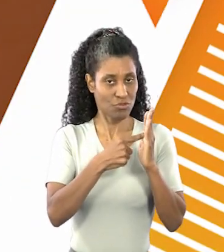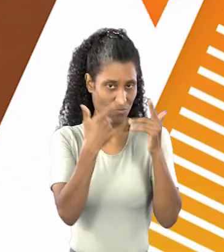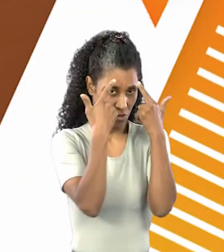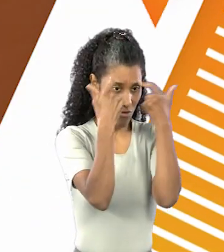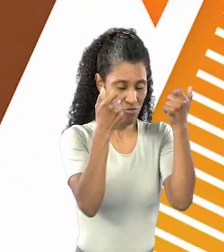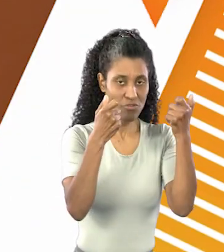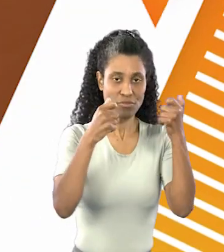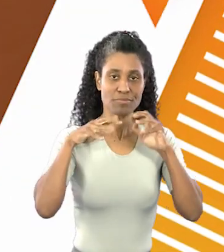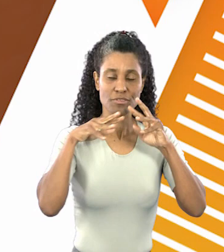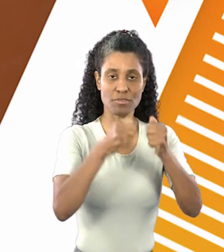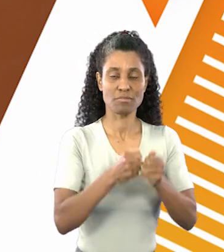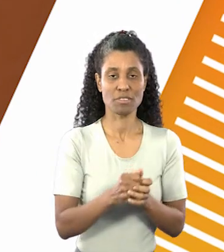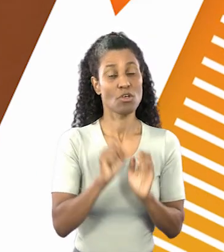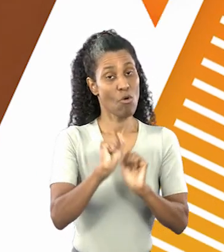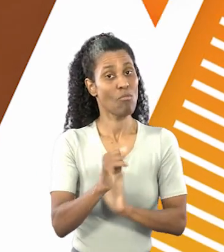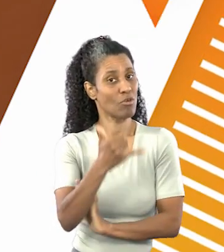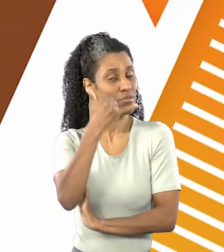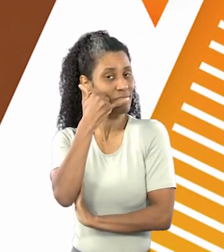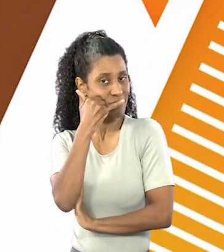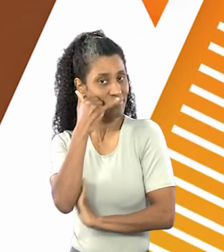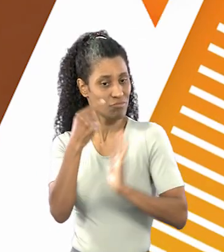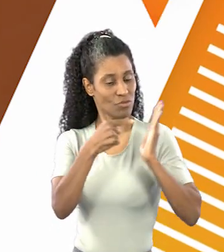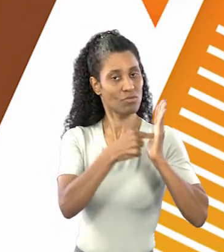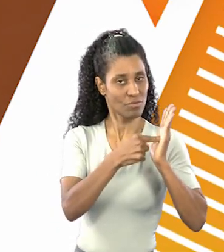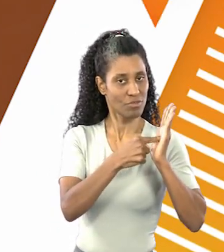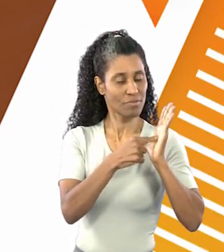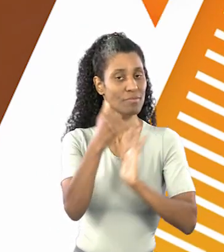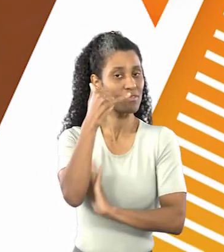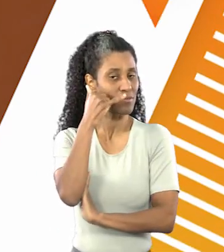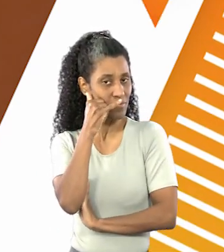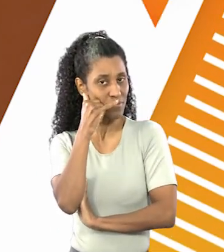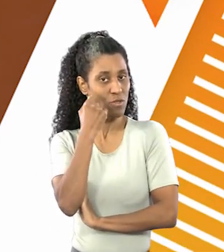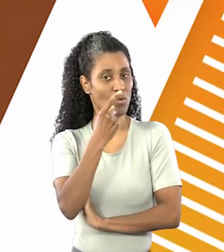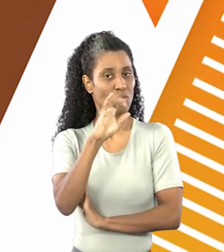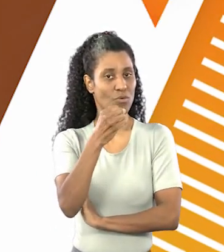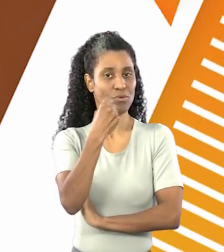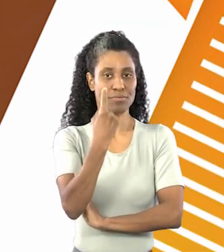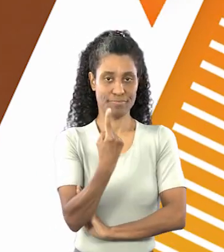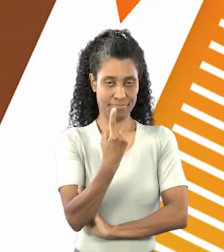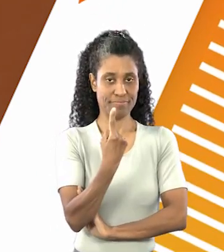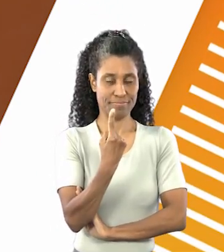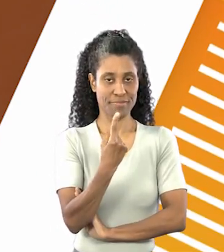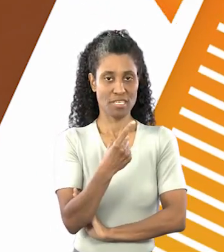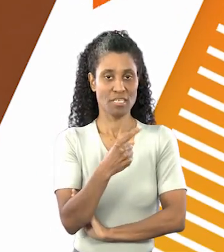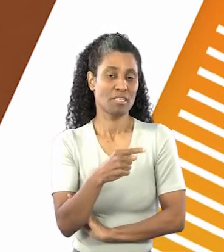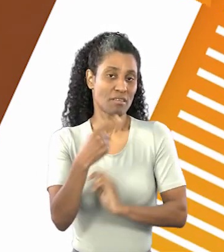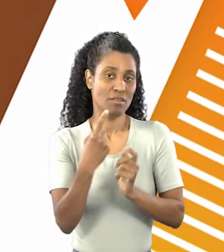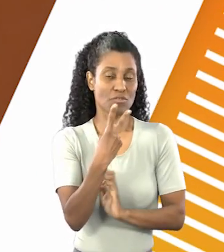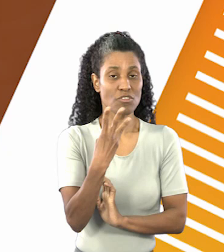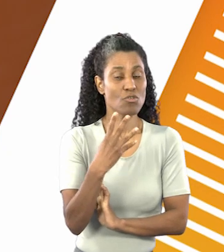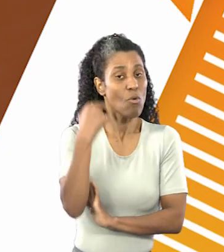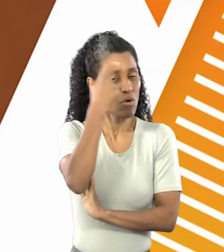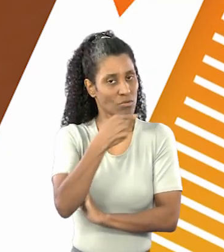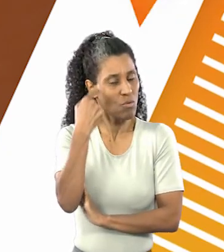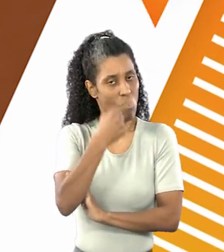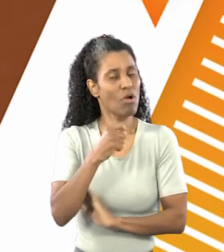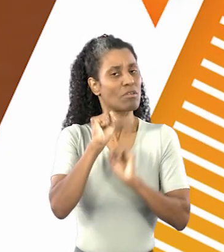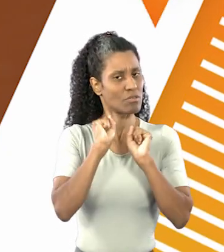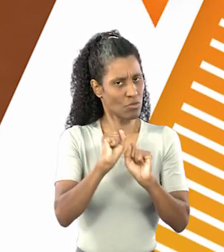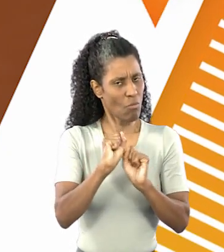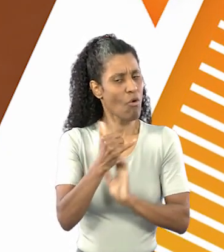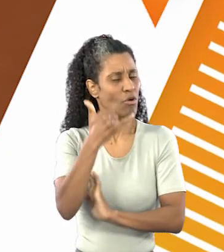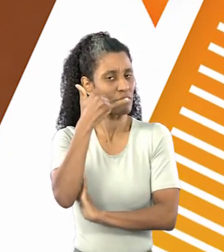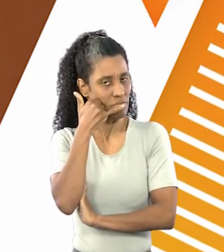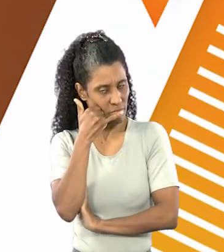maus tratos aos animais. Uma delas é pelo Disque Denúncia, através do telefone 181, que funciona